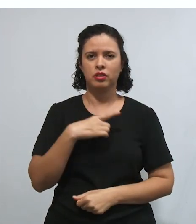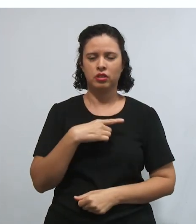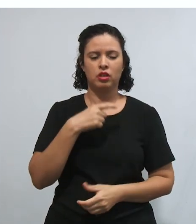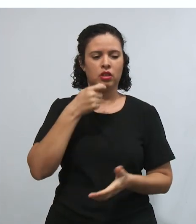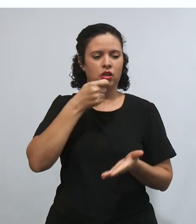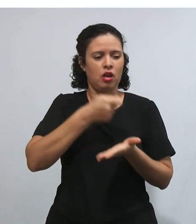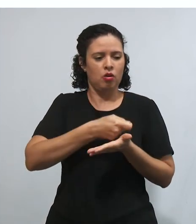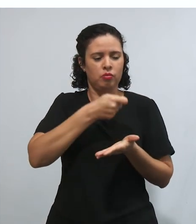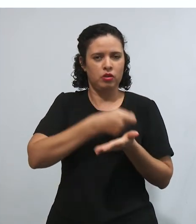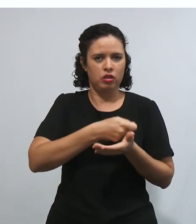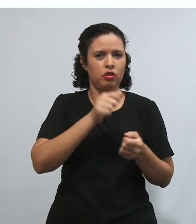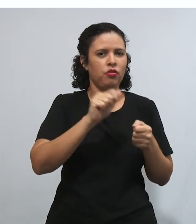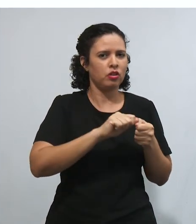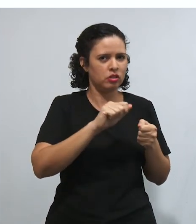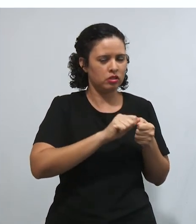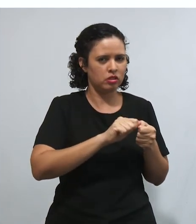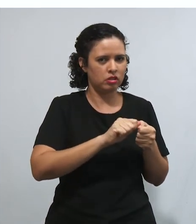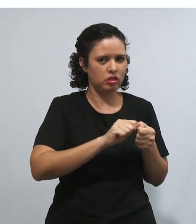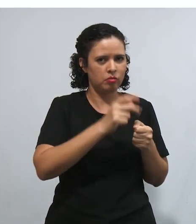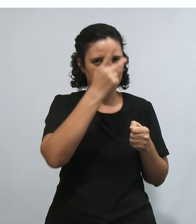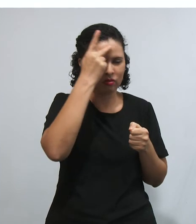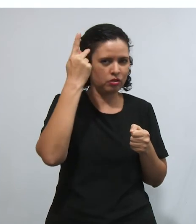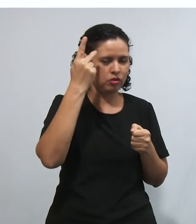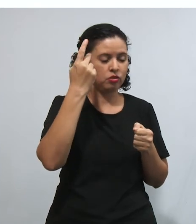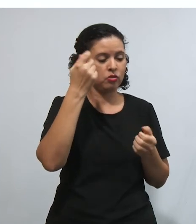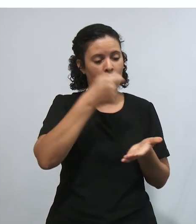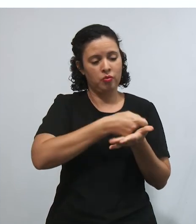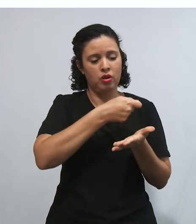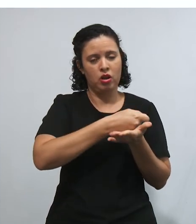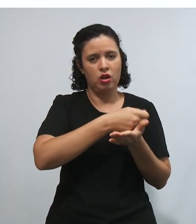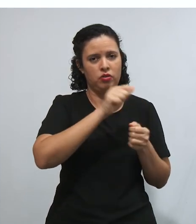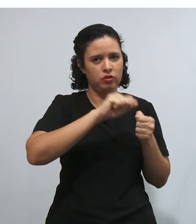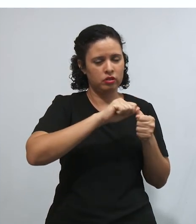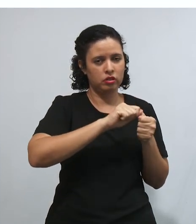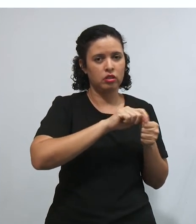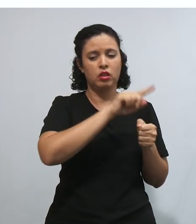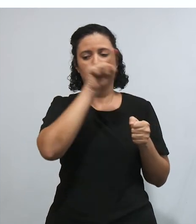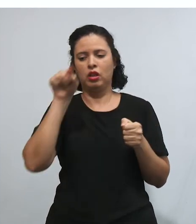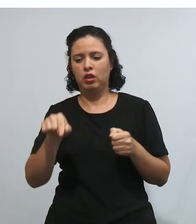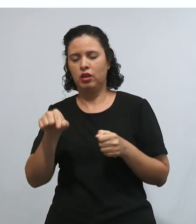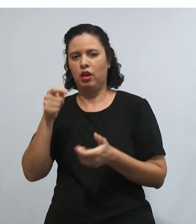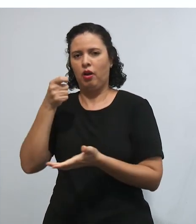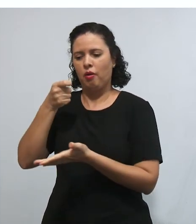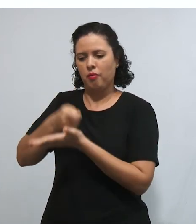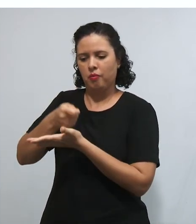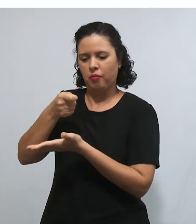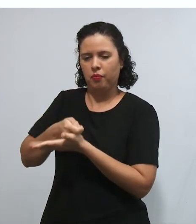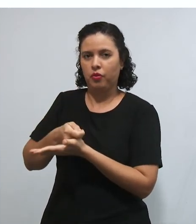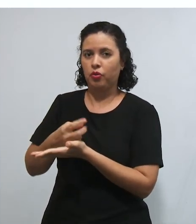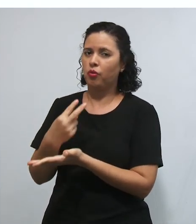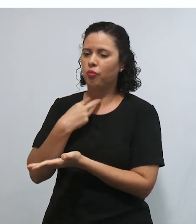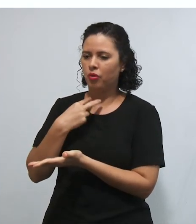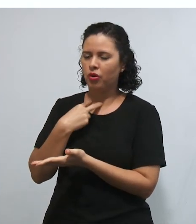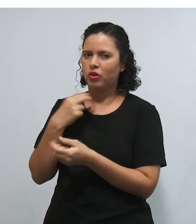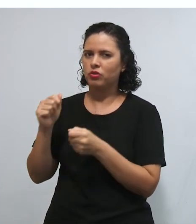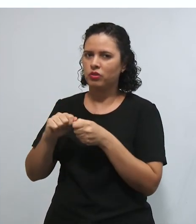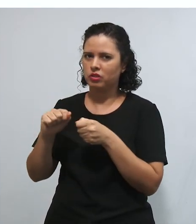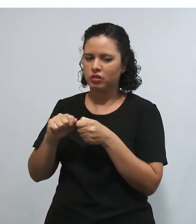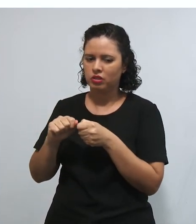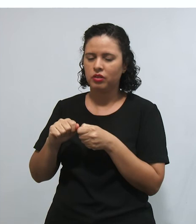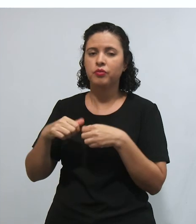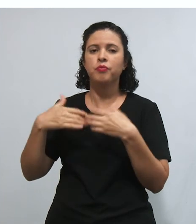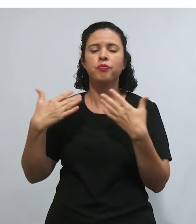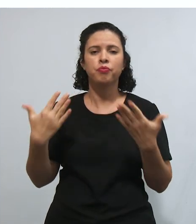obrigações de fazer e as obrigações de não fazer, tá? Então, aqui eu posso dizer que